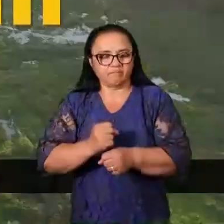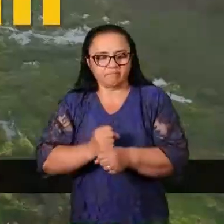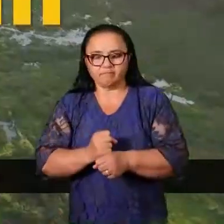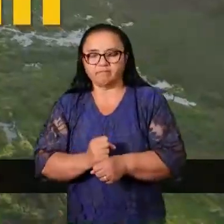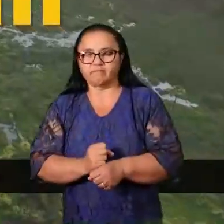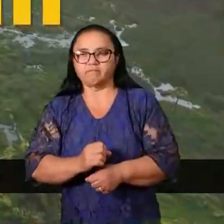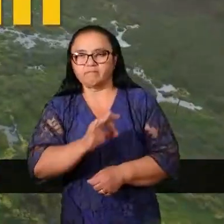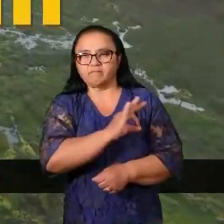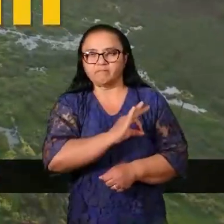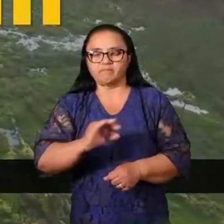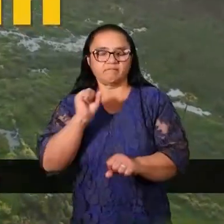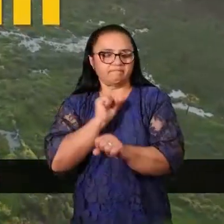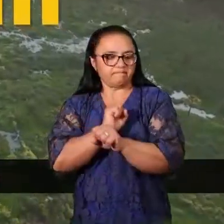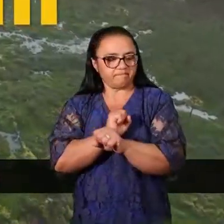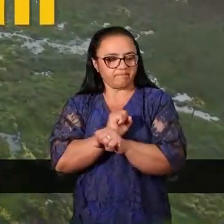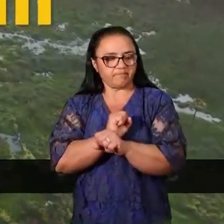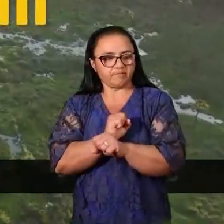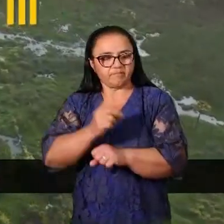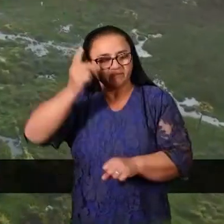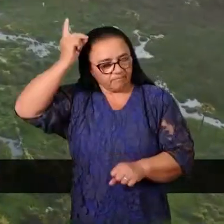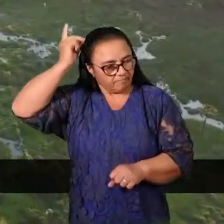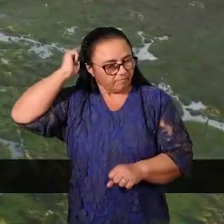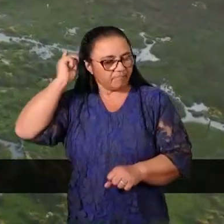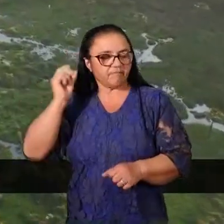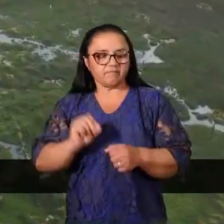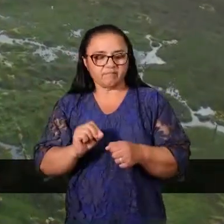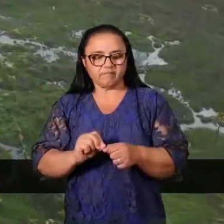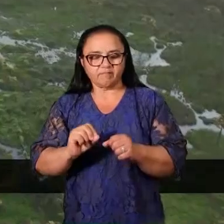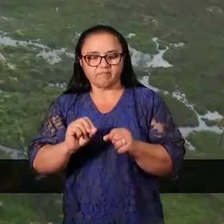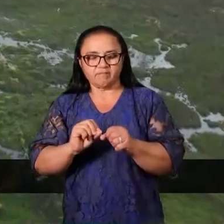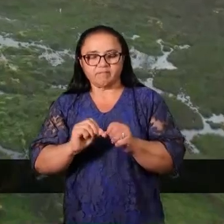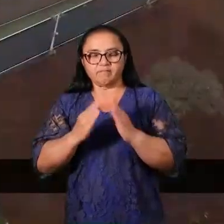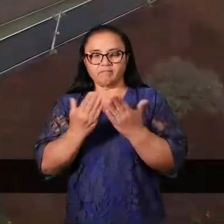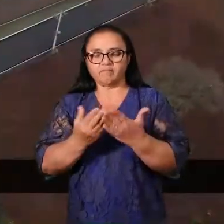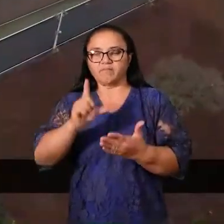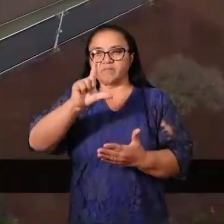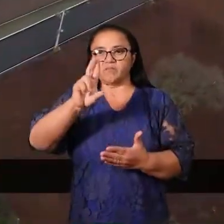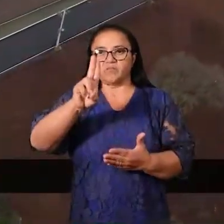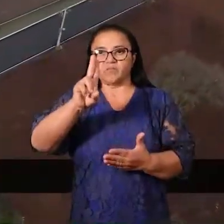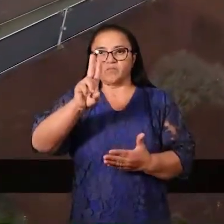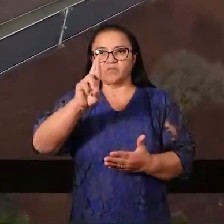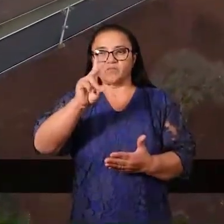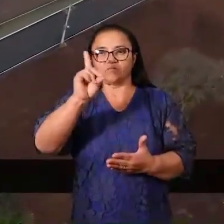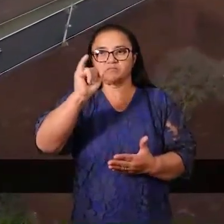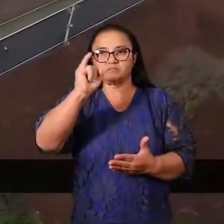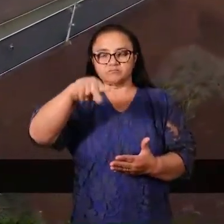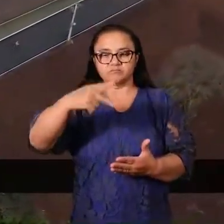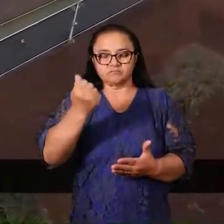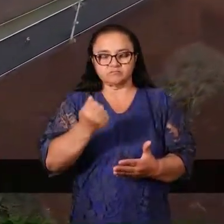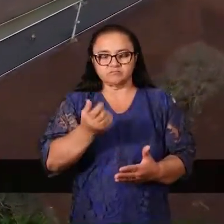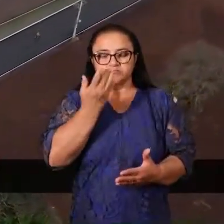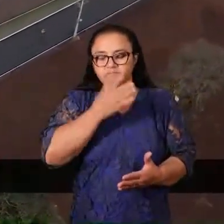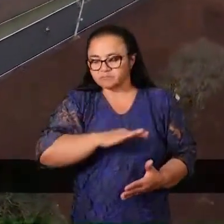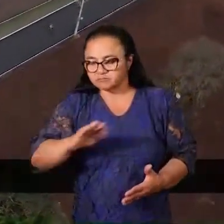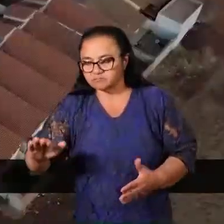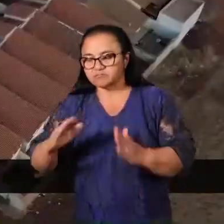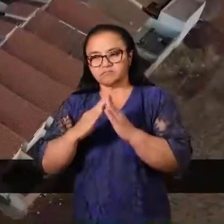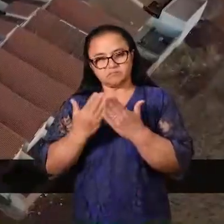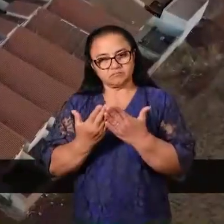o bairro Cidade Jardim, uma obra também muito esperada. Dione fez ainda a Escola Lurdinha.